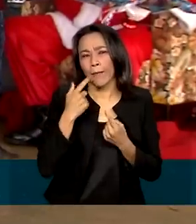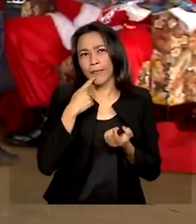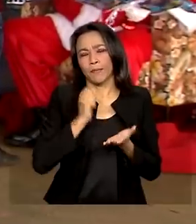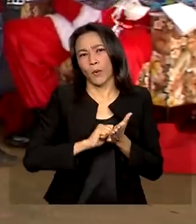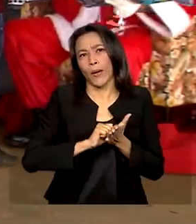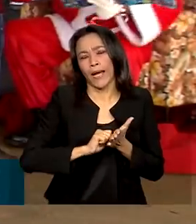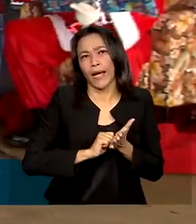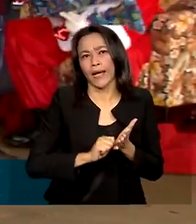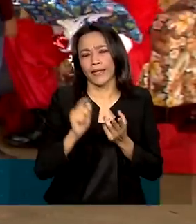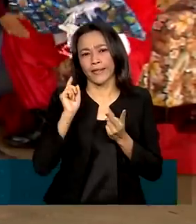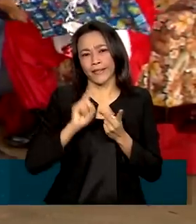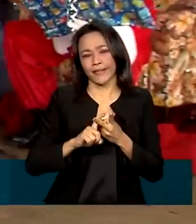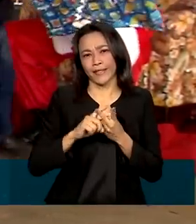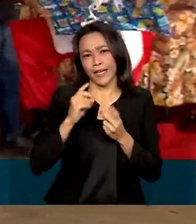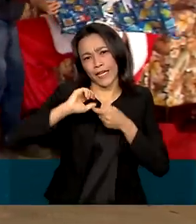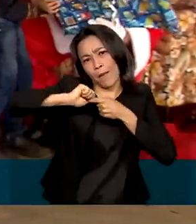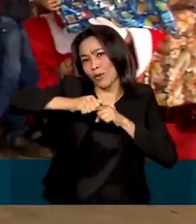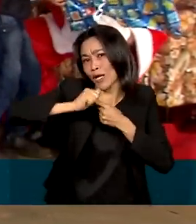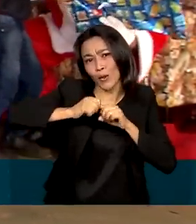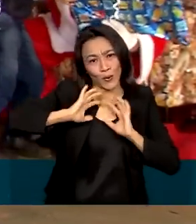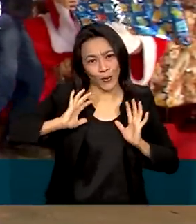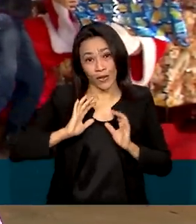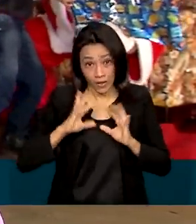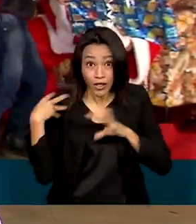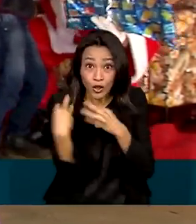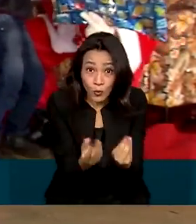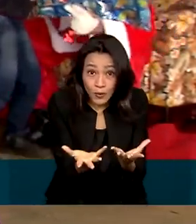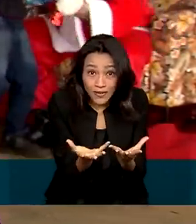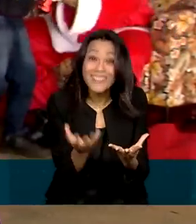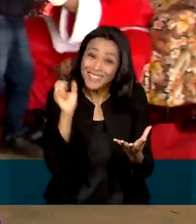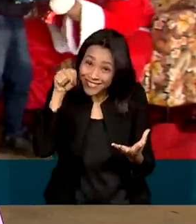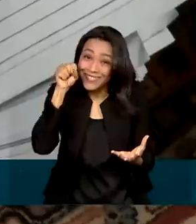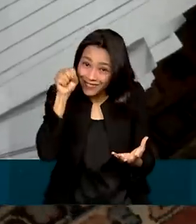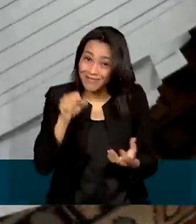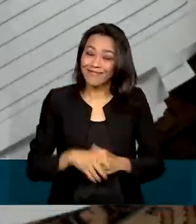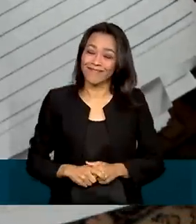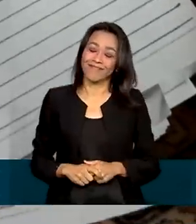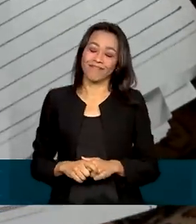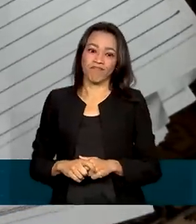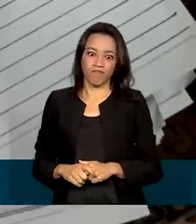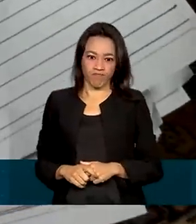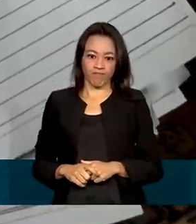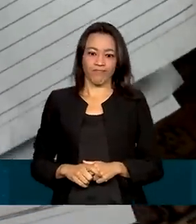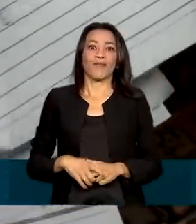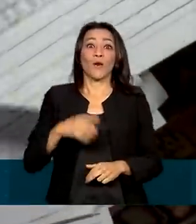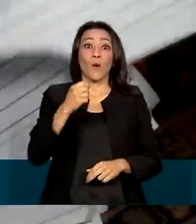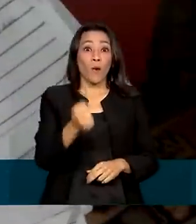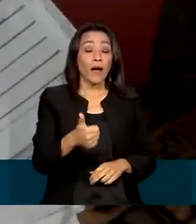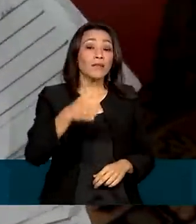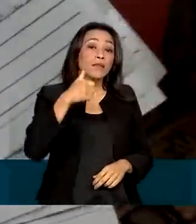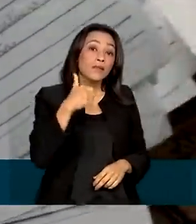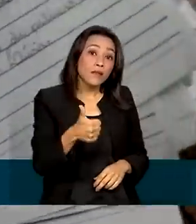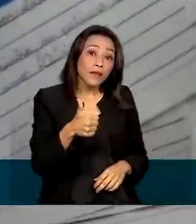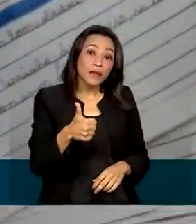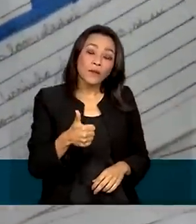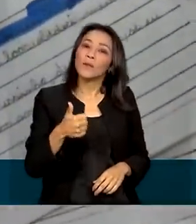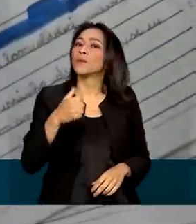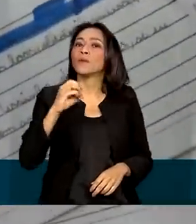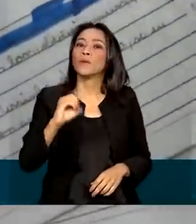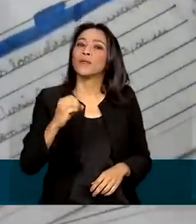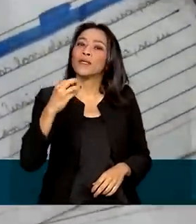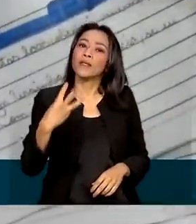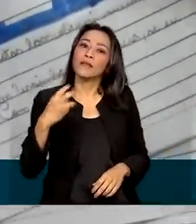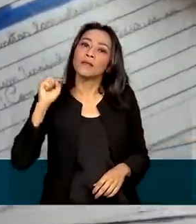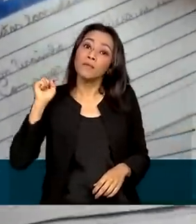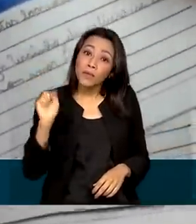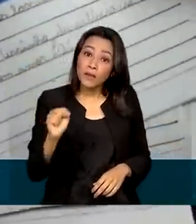e apontadão. E aí ele te deu tudo isso? Aham. Quase 103 mil cartas já foram adotadas